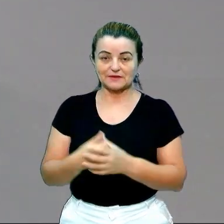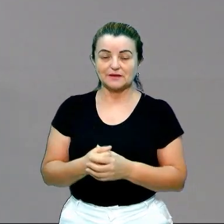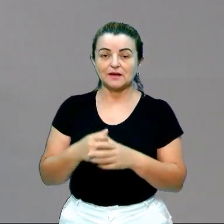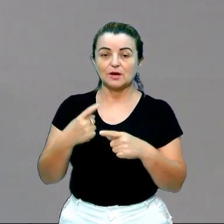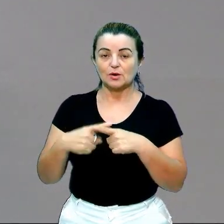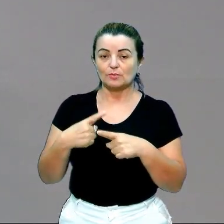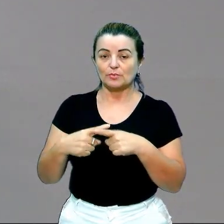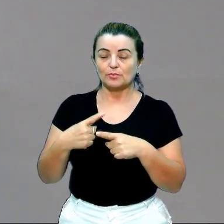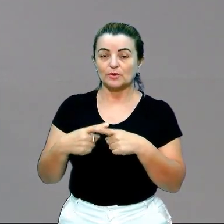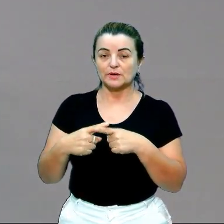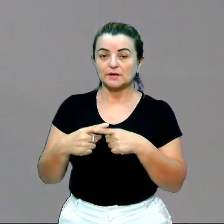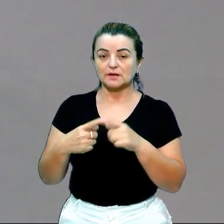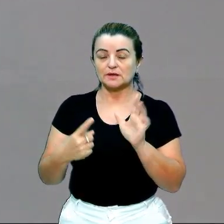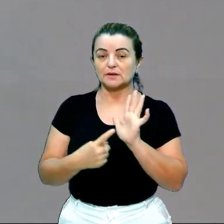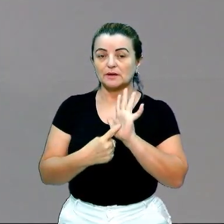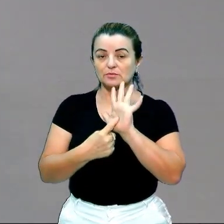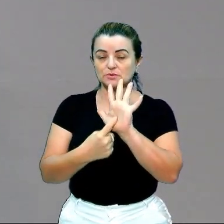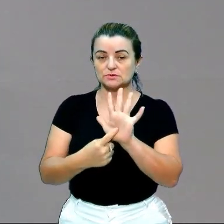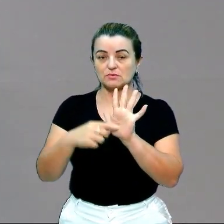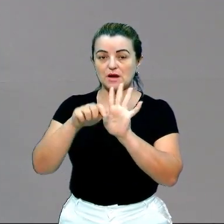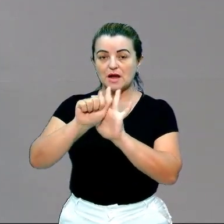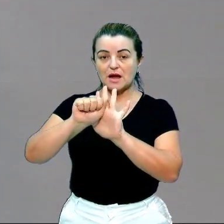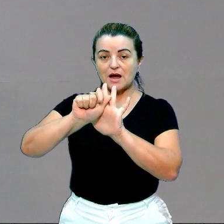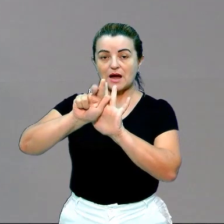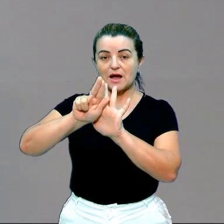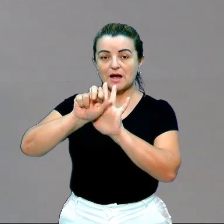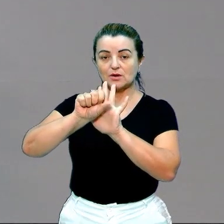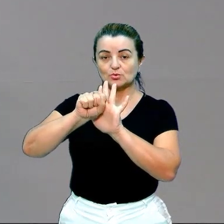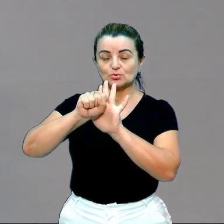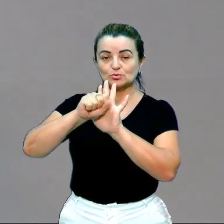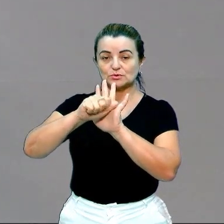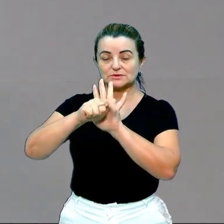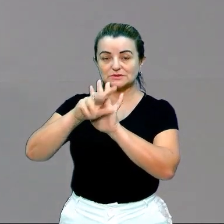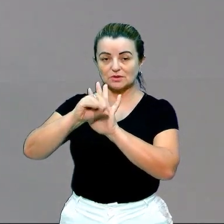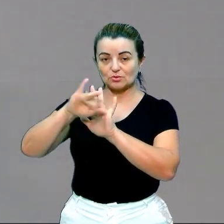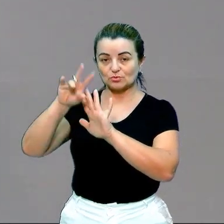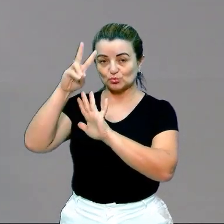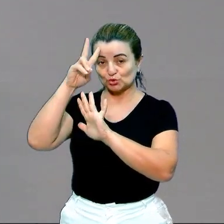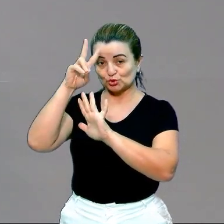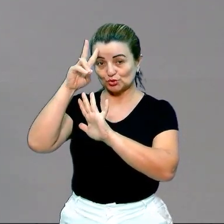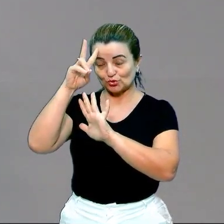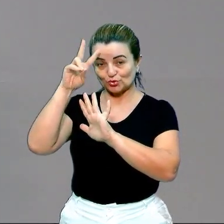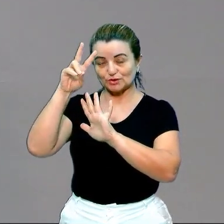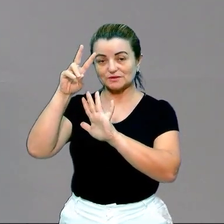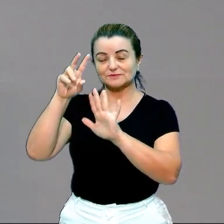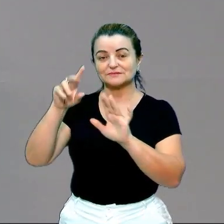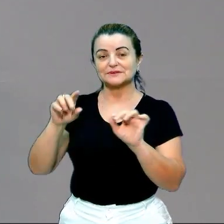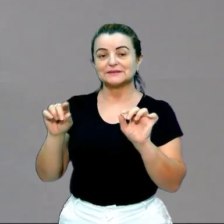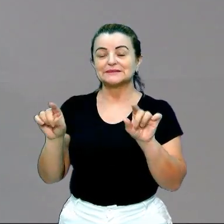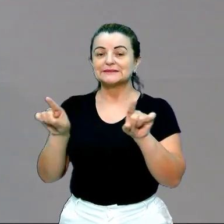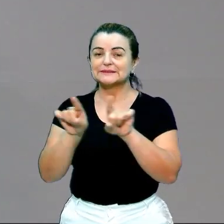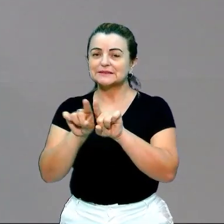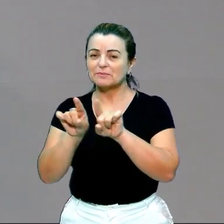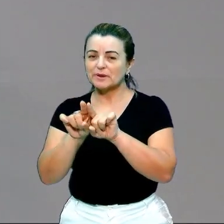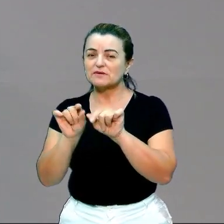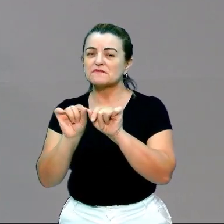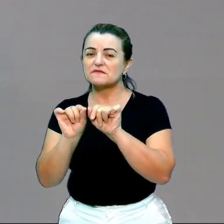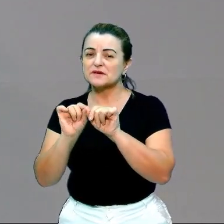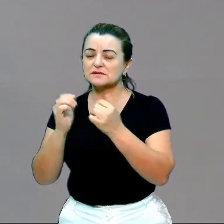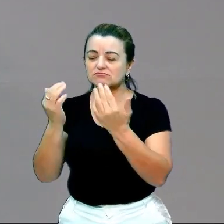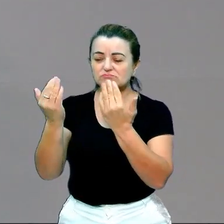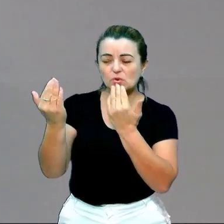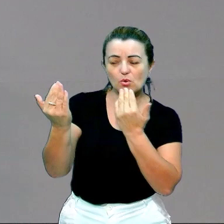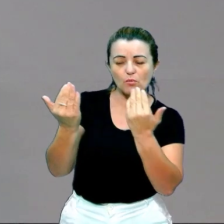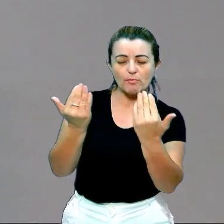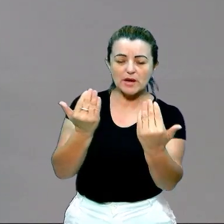porque ele fez uma alusão histórica, ele fez uma citação direta, e para completar ele fez uma comparação. Então